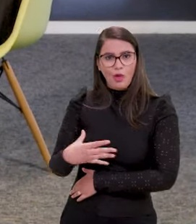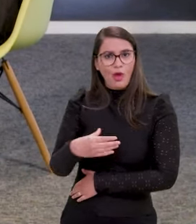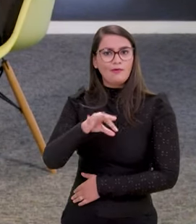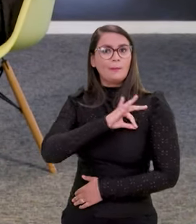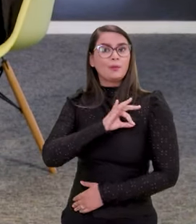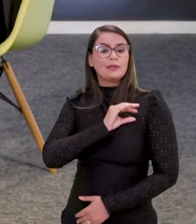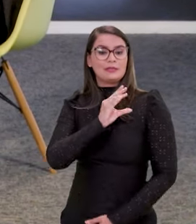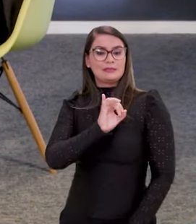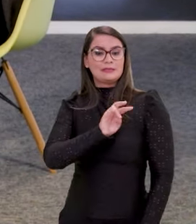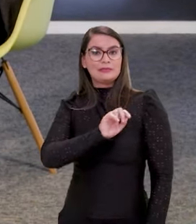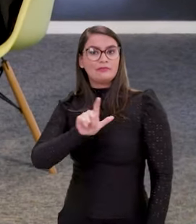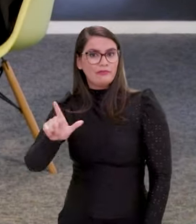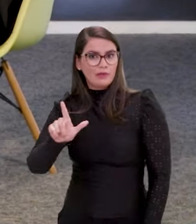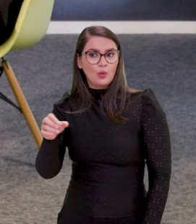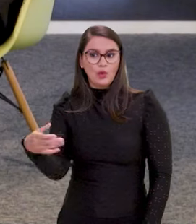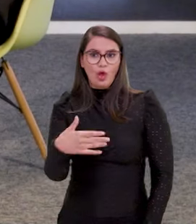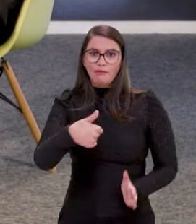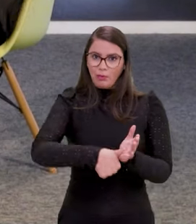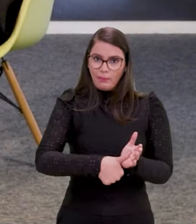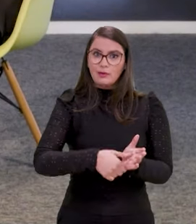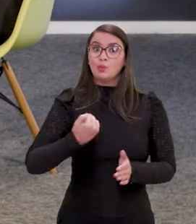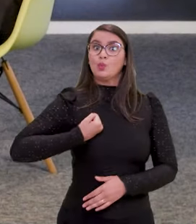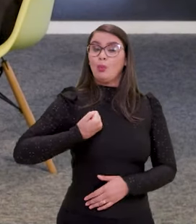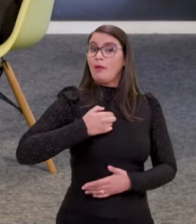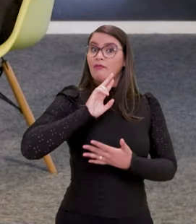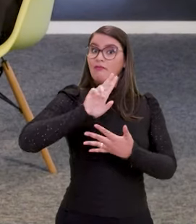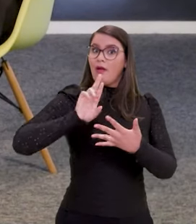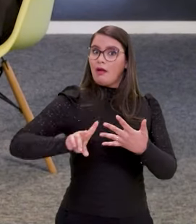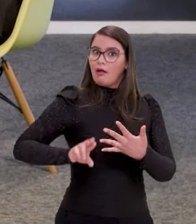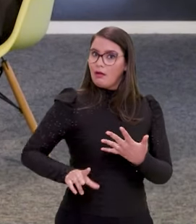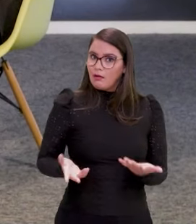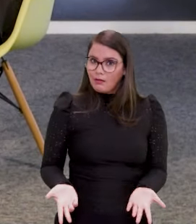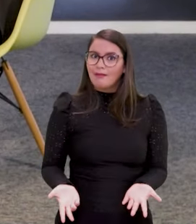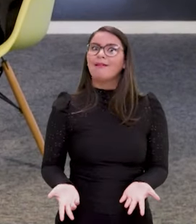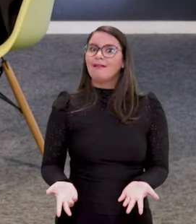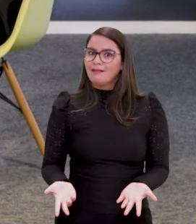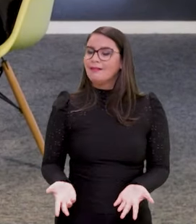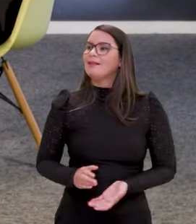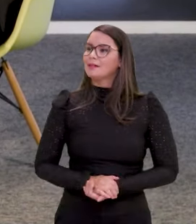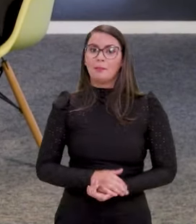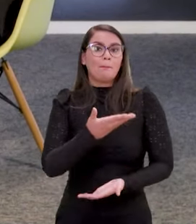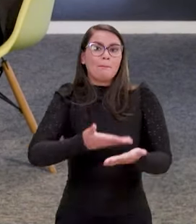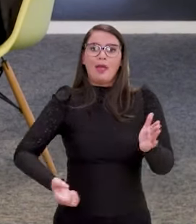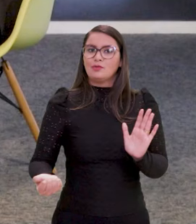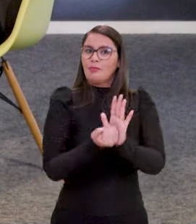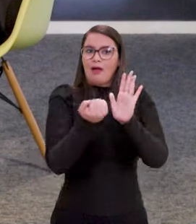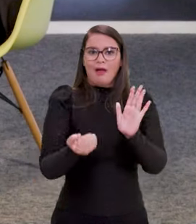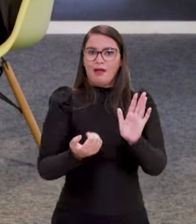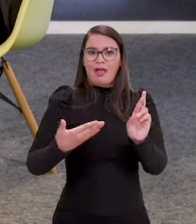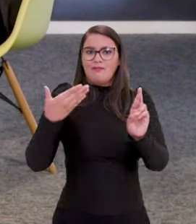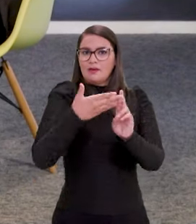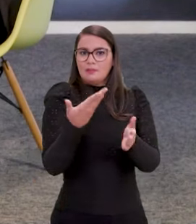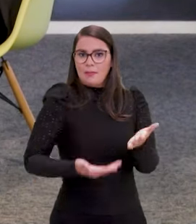da polícia civil, por exemplo, você vai em uma delegacia e tira, e é um número diferente e você pode ter... Você perde o registro, você